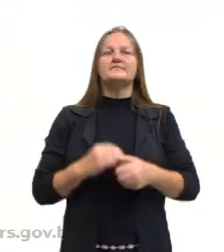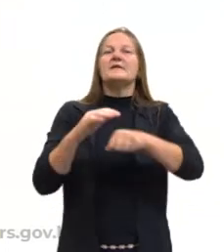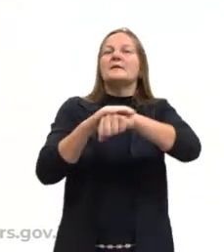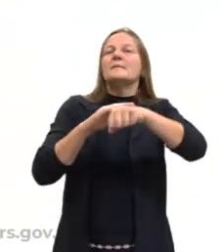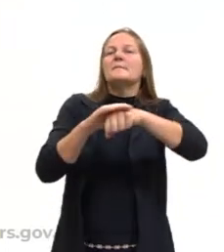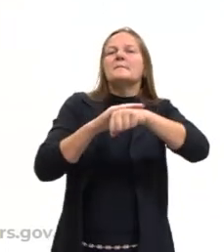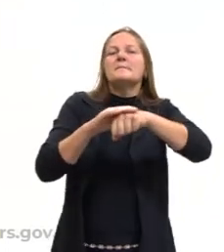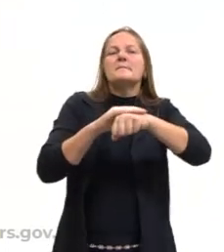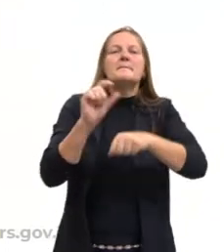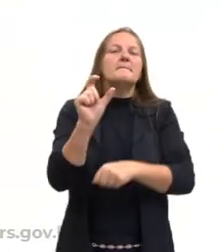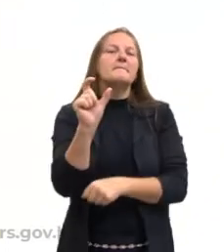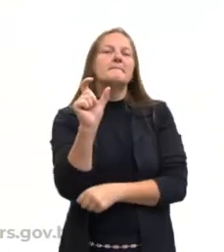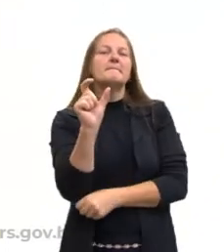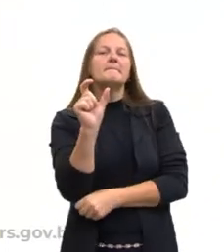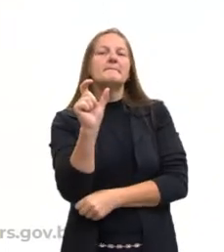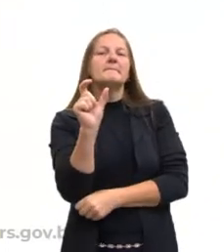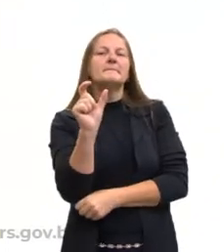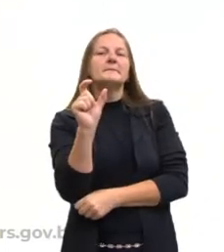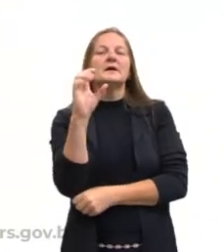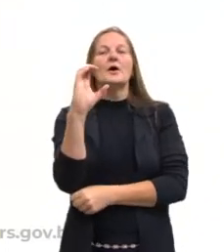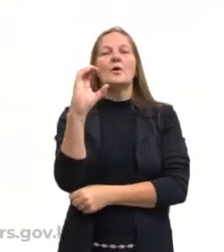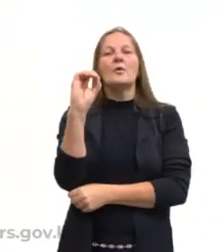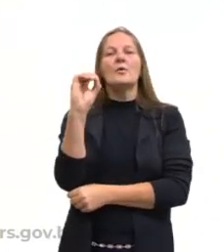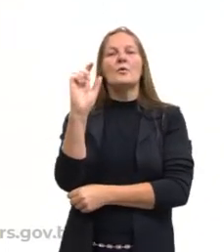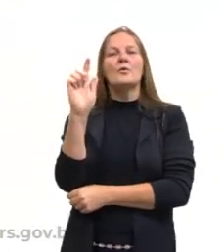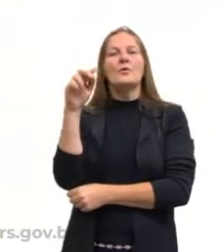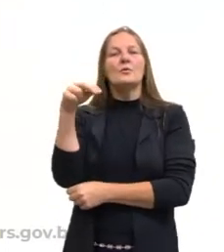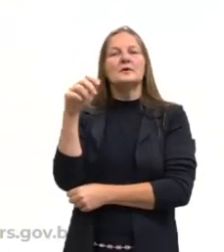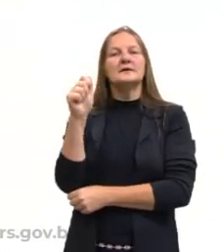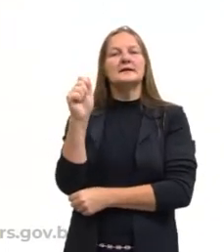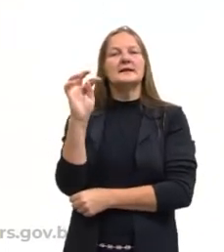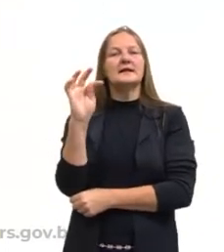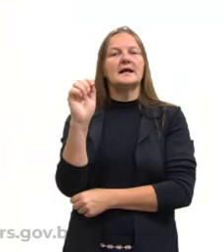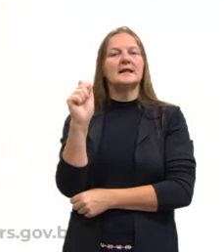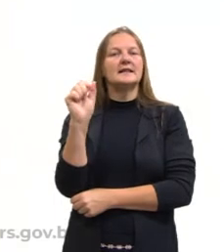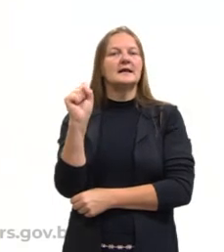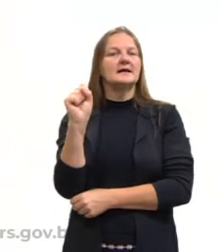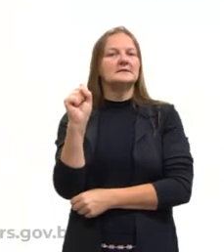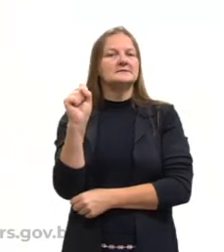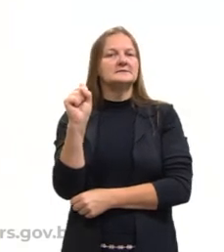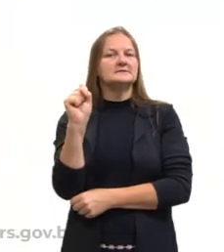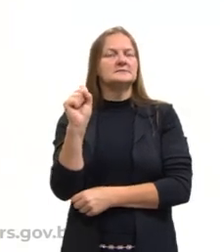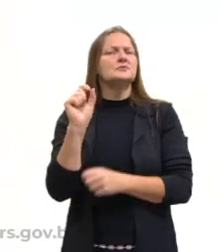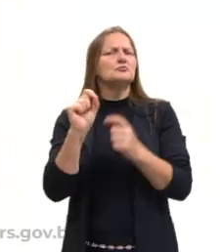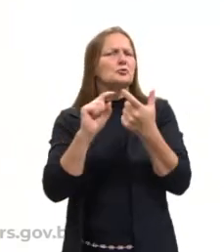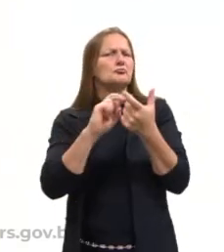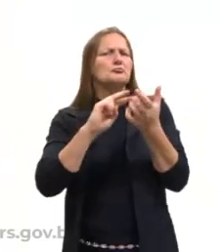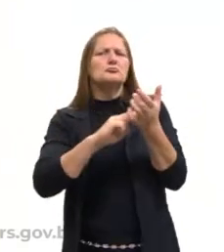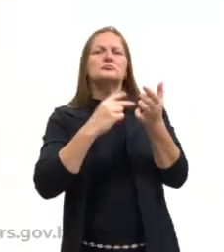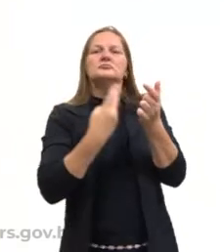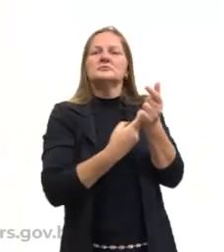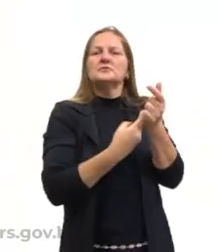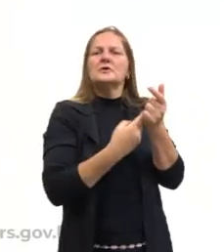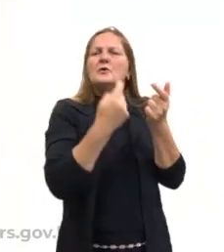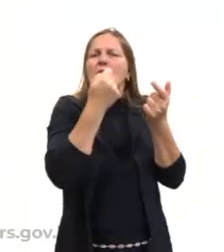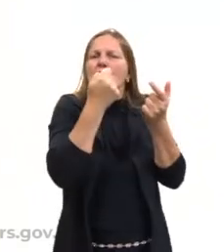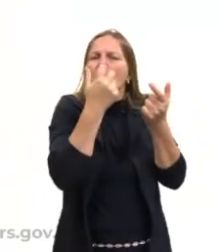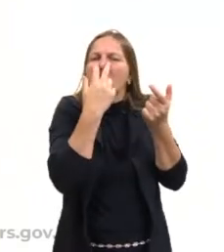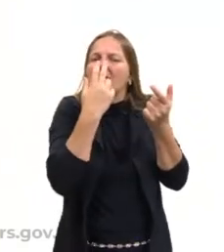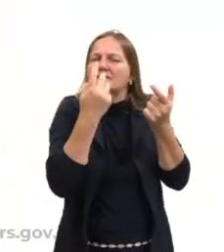Palavras cognatas. Palavras cognatas. A palavra cognata significa palavras semelhantes.